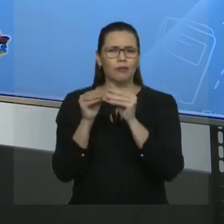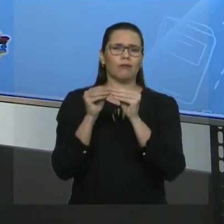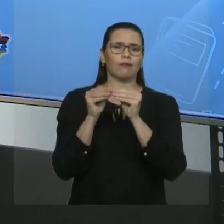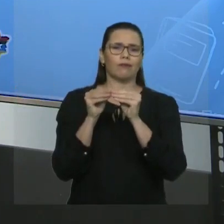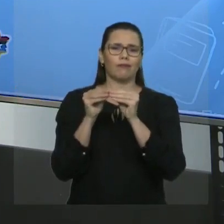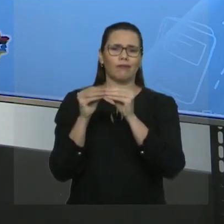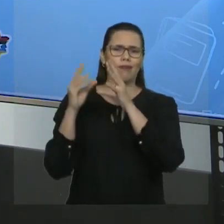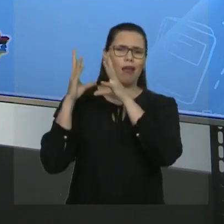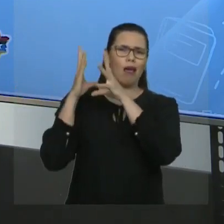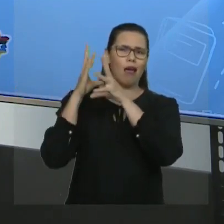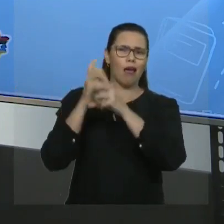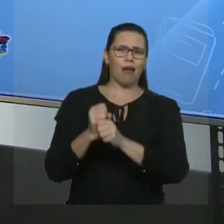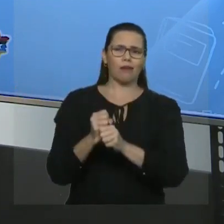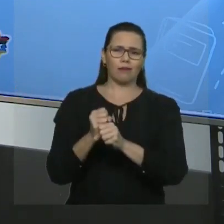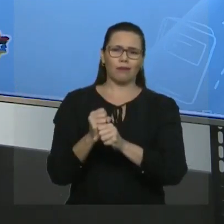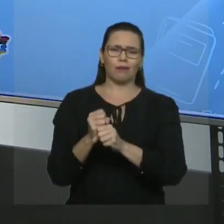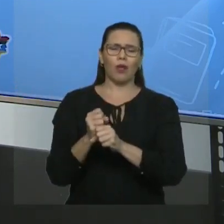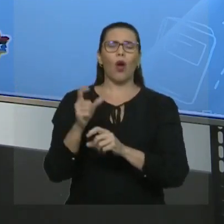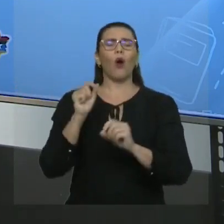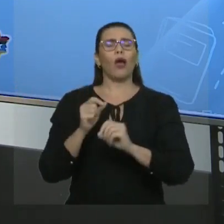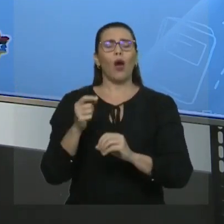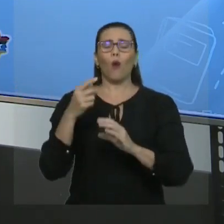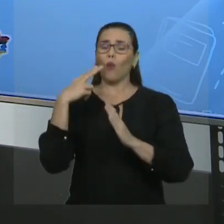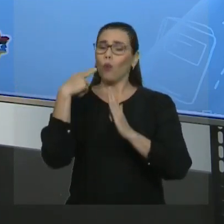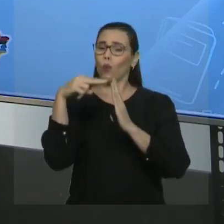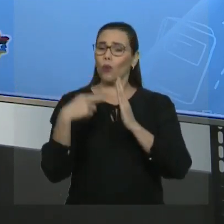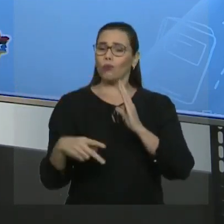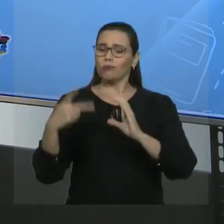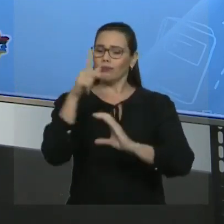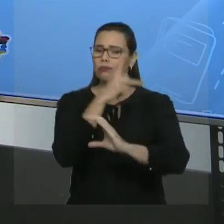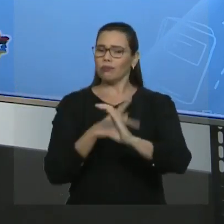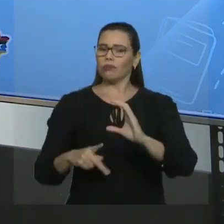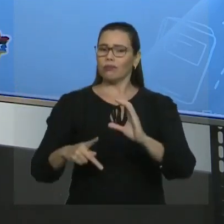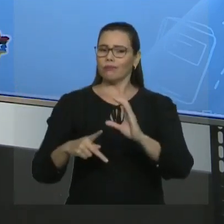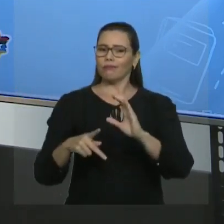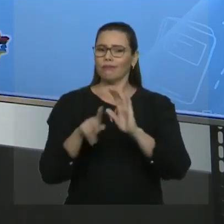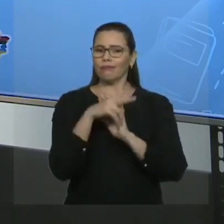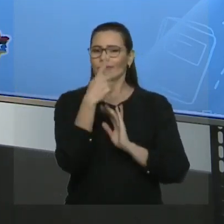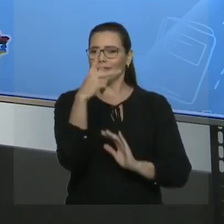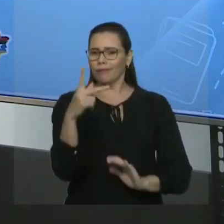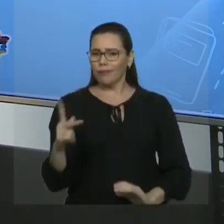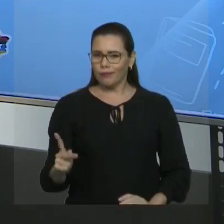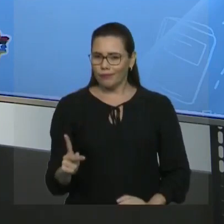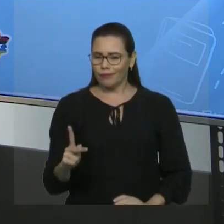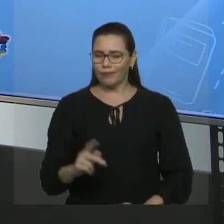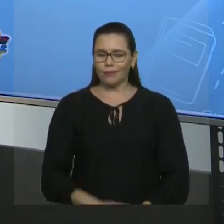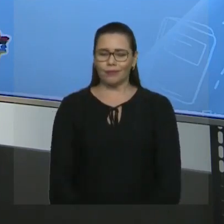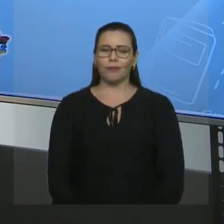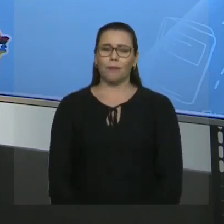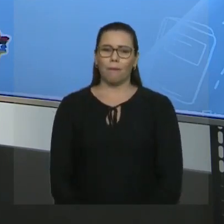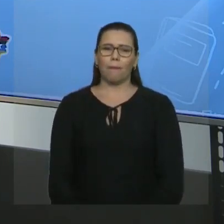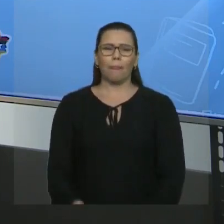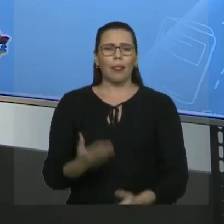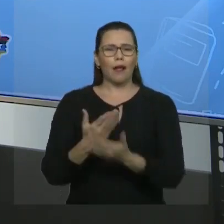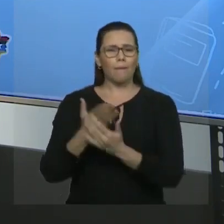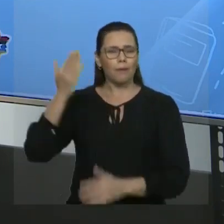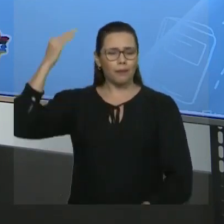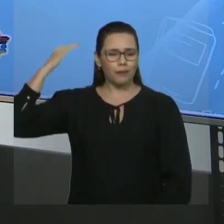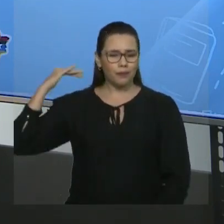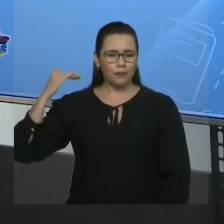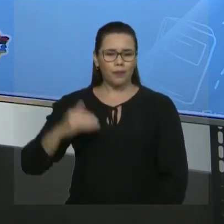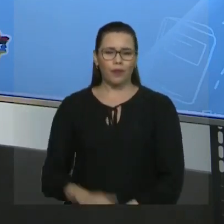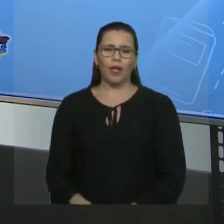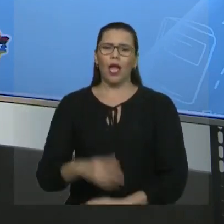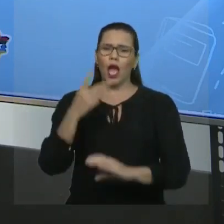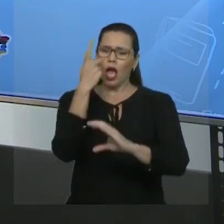casos de nomenclatura em hidrocarbonetos. Na aula anterior nós começamos a falar de hidrocarbonetos de